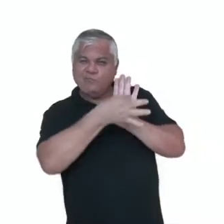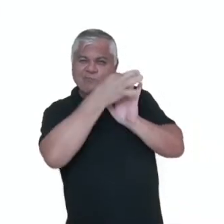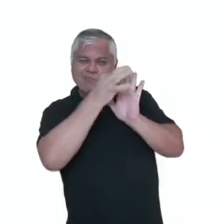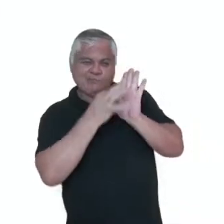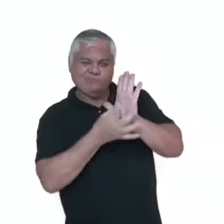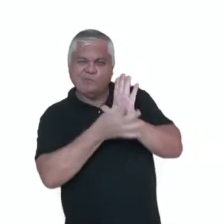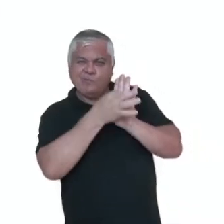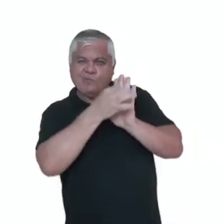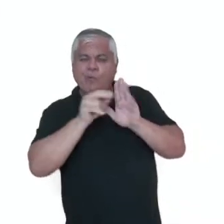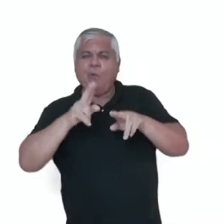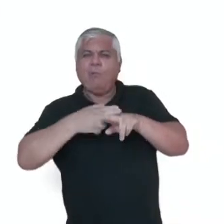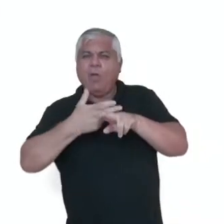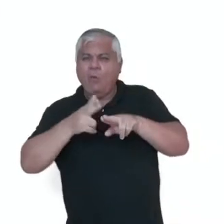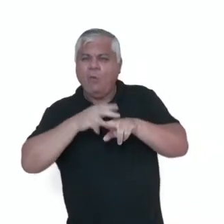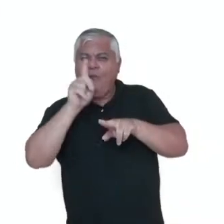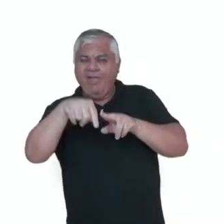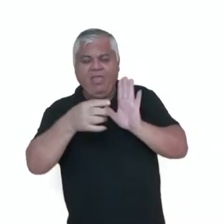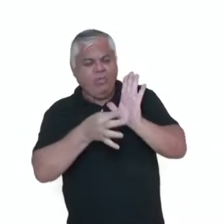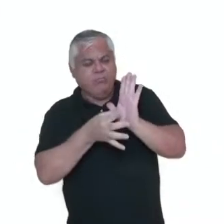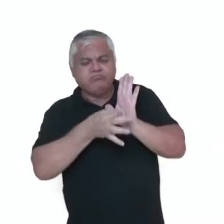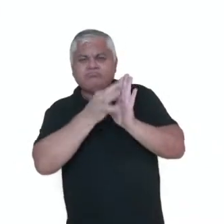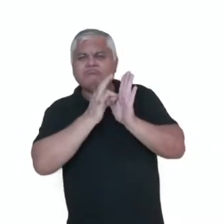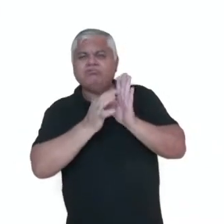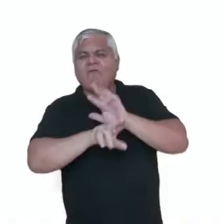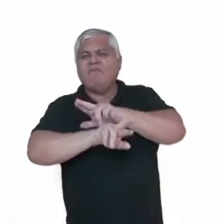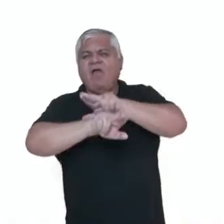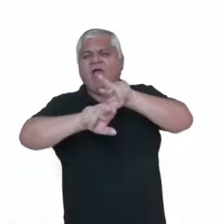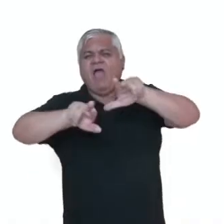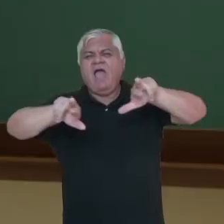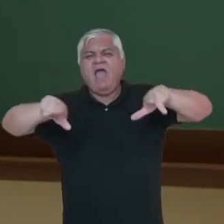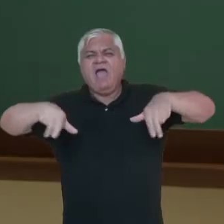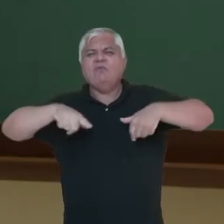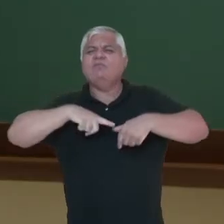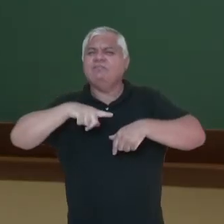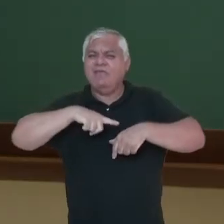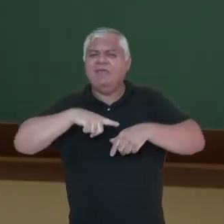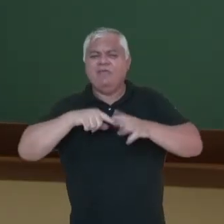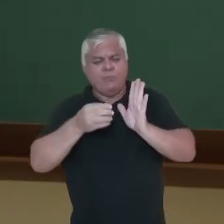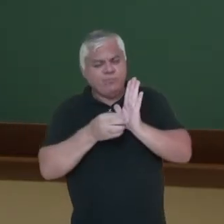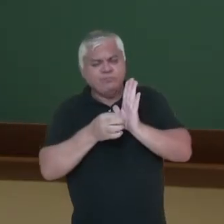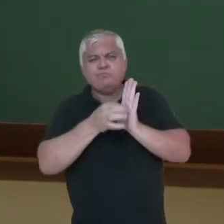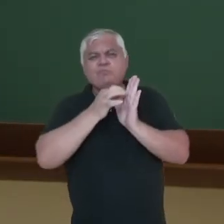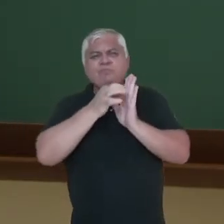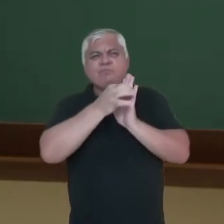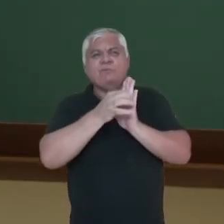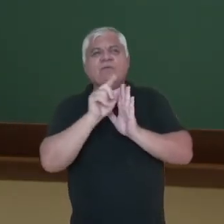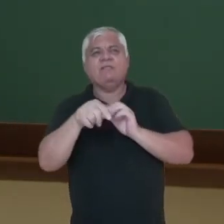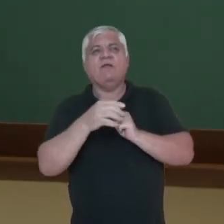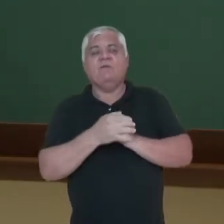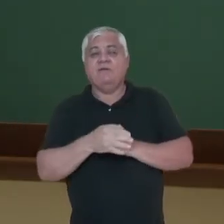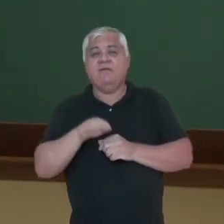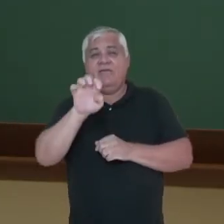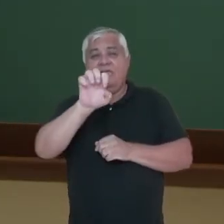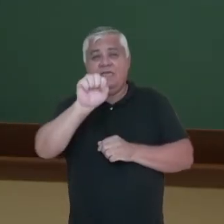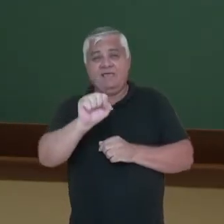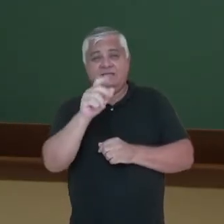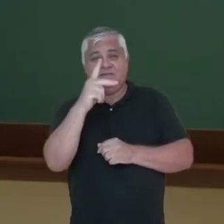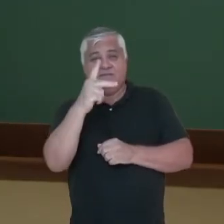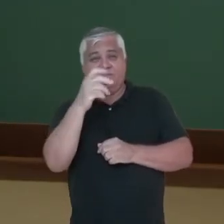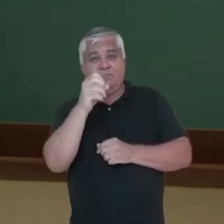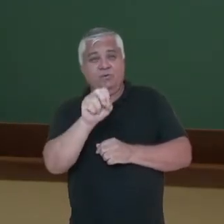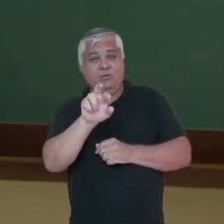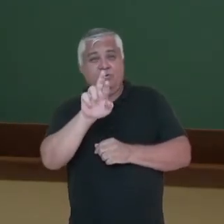na verdade é um conjunto de vários esporanjos, que são essas cápsulas aqui. Os esporanjos possuem os